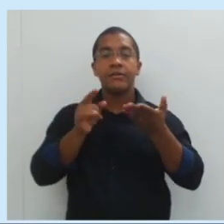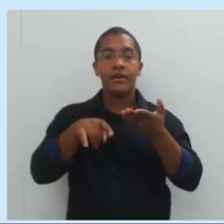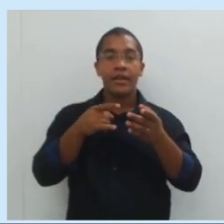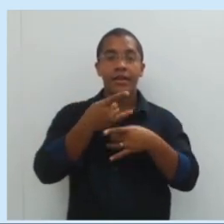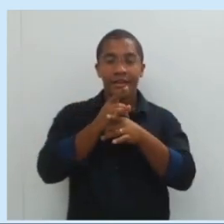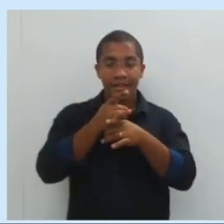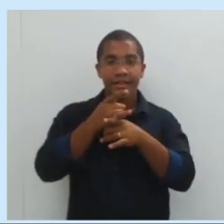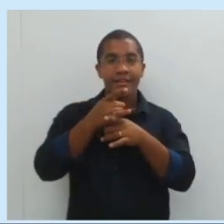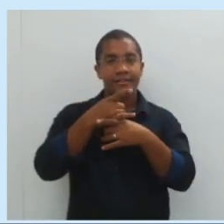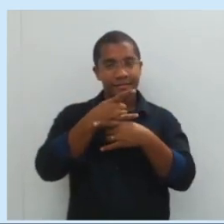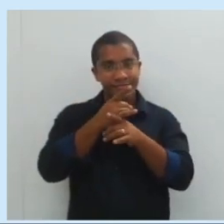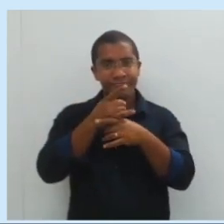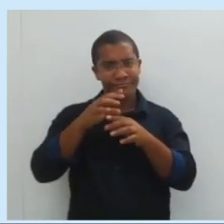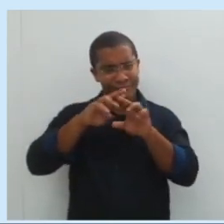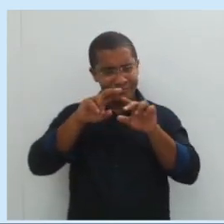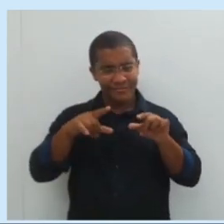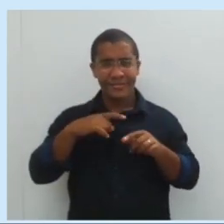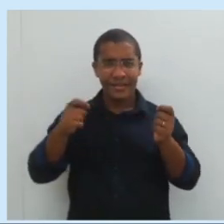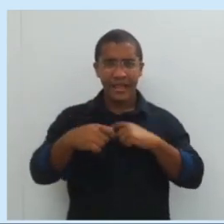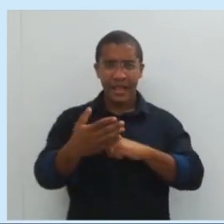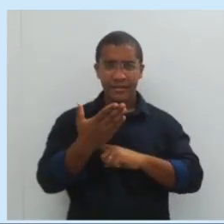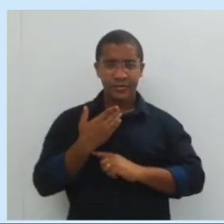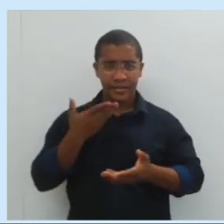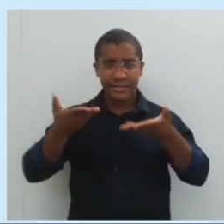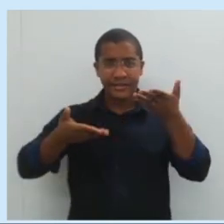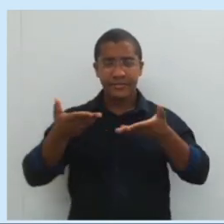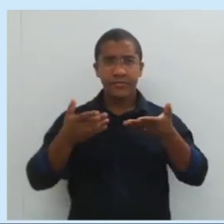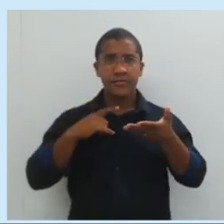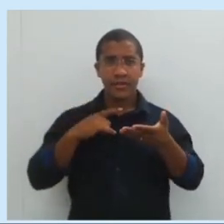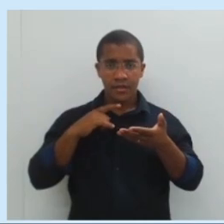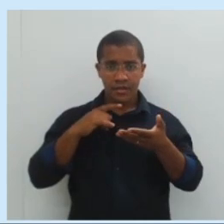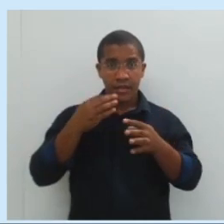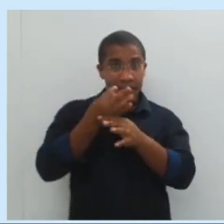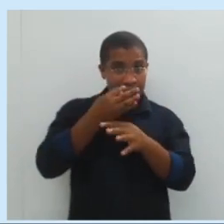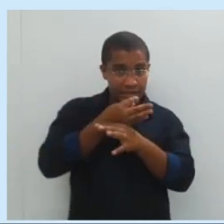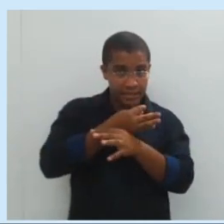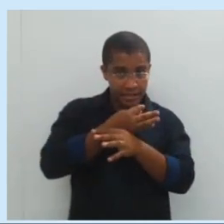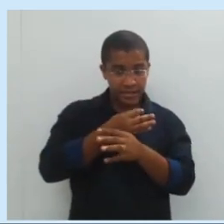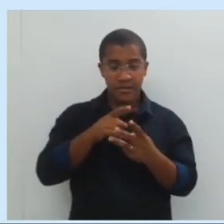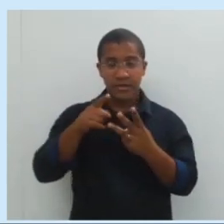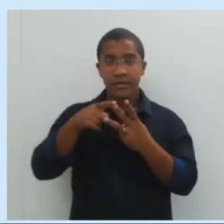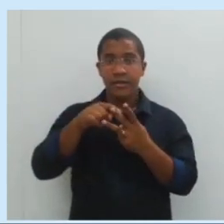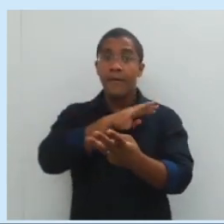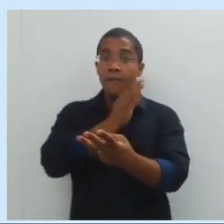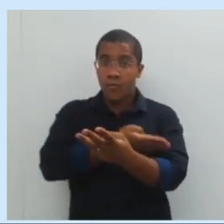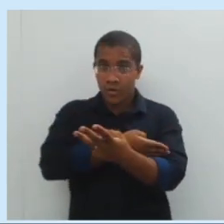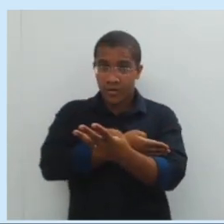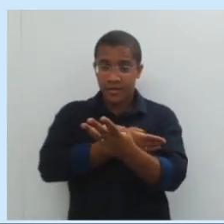quem dá o equilíbrio? As articulações da vértebra, ou das vértebras. Então, força resistente. Força